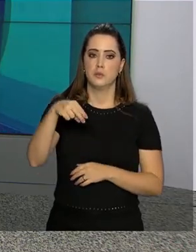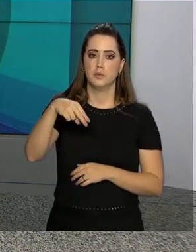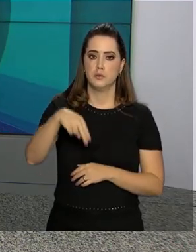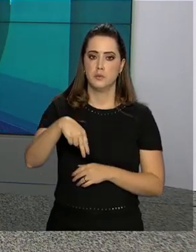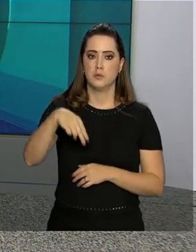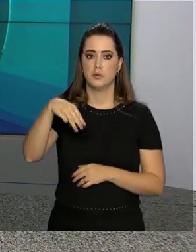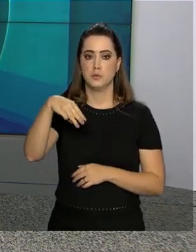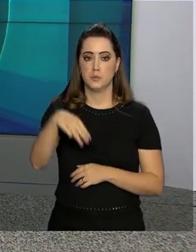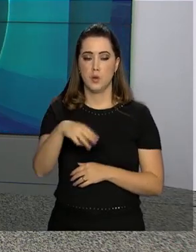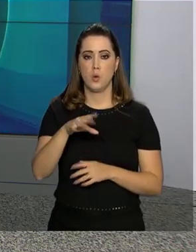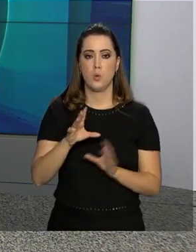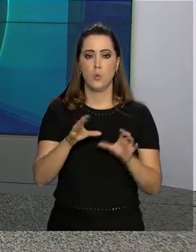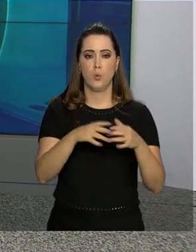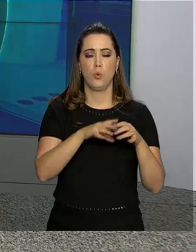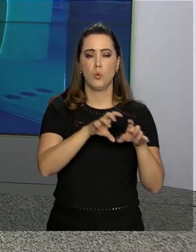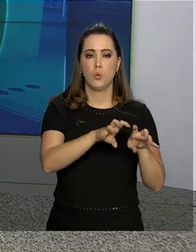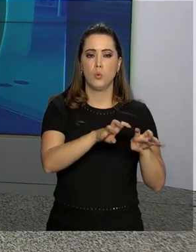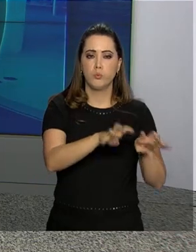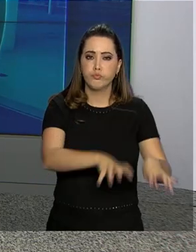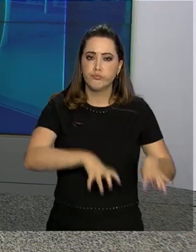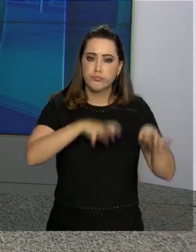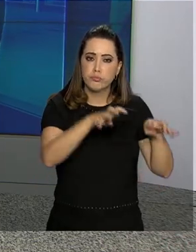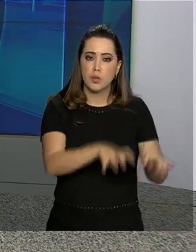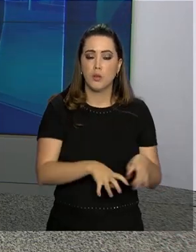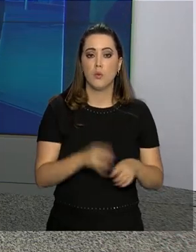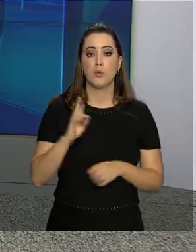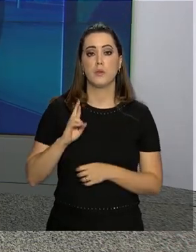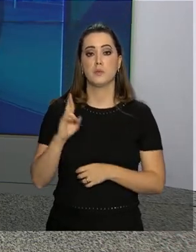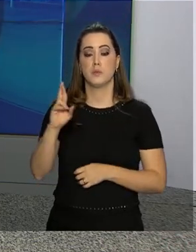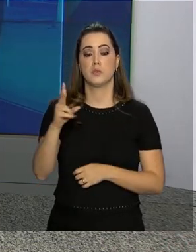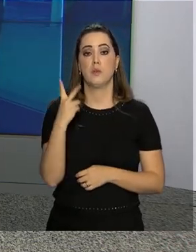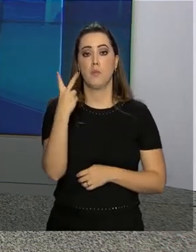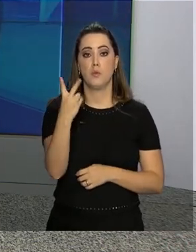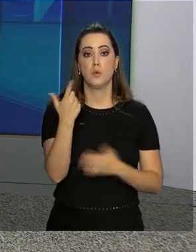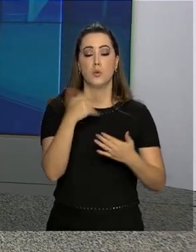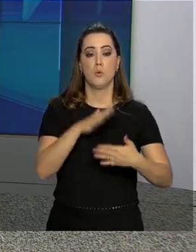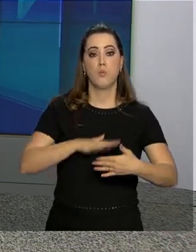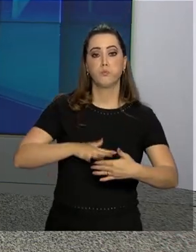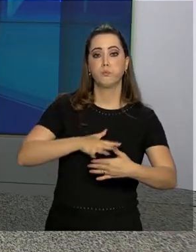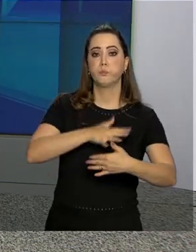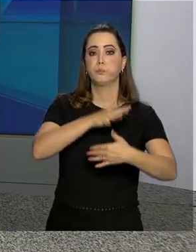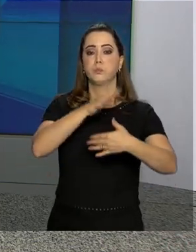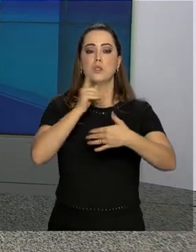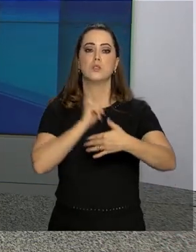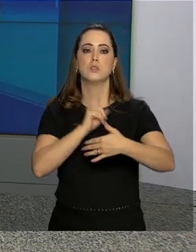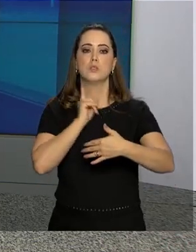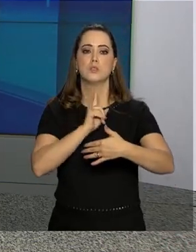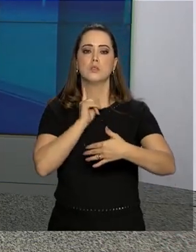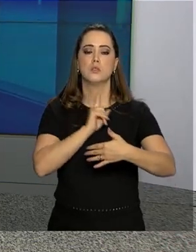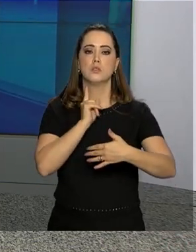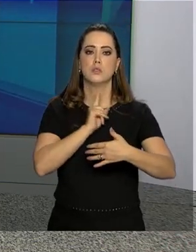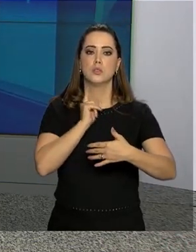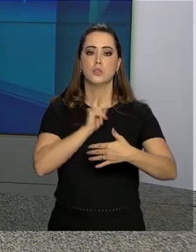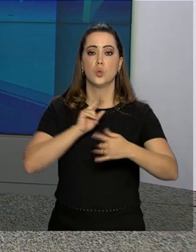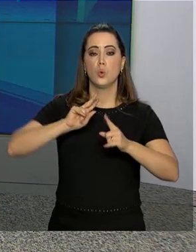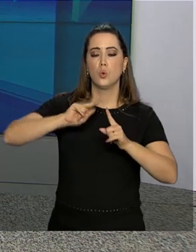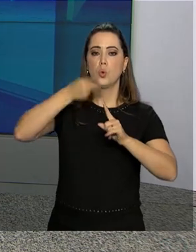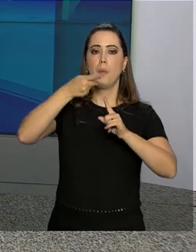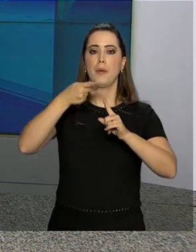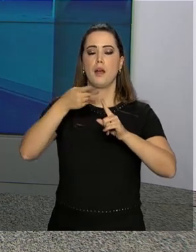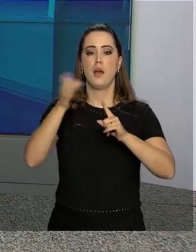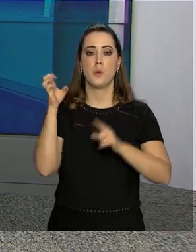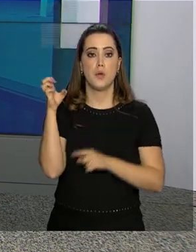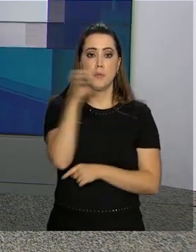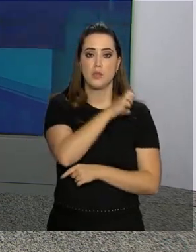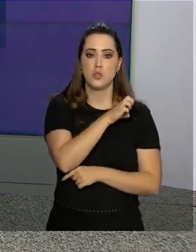de Mineração, os responsáveis por duas barragens em Minas Gerais acionaram o nível 2 de emergência. A